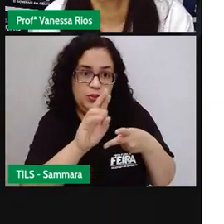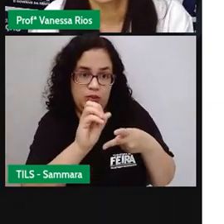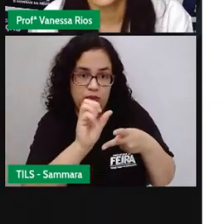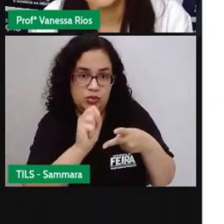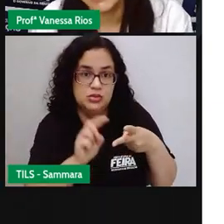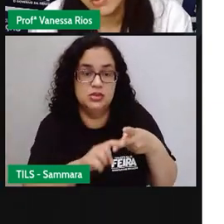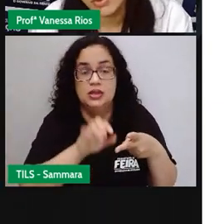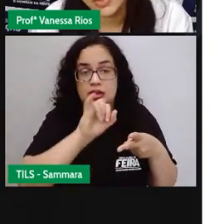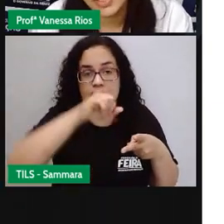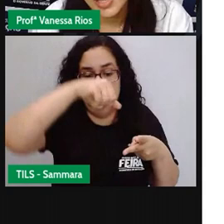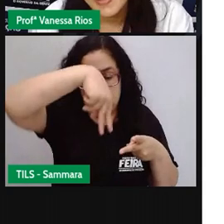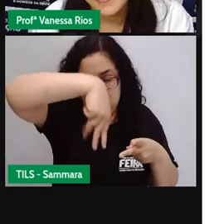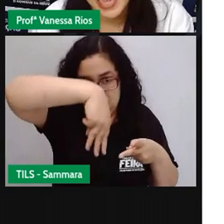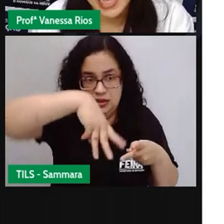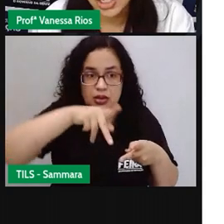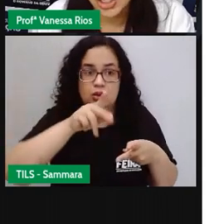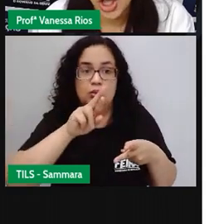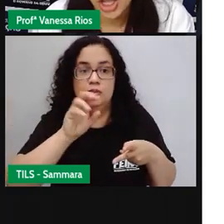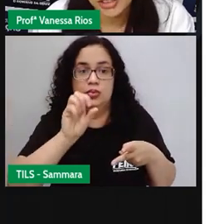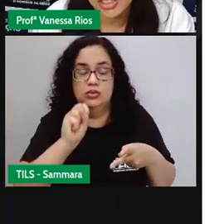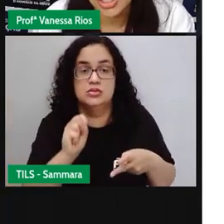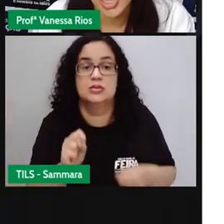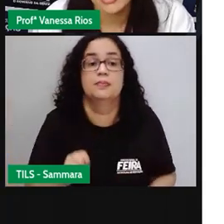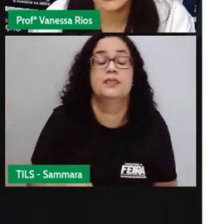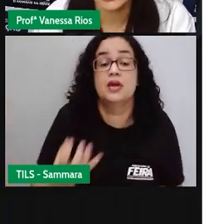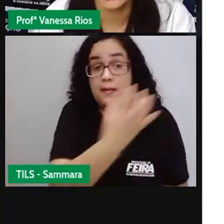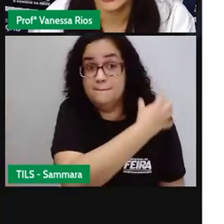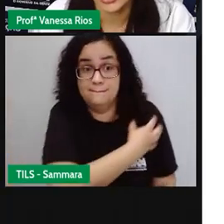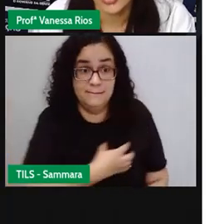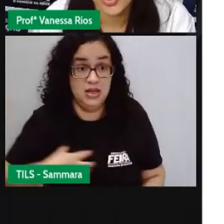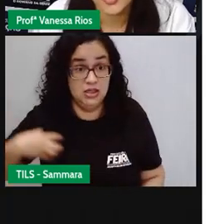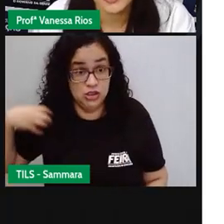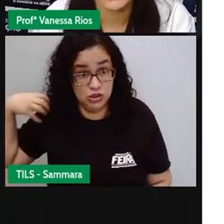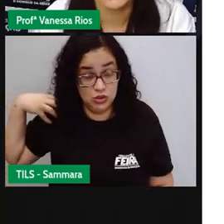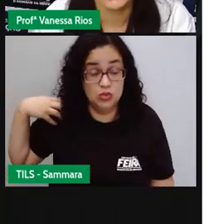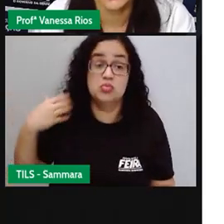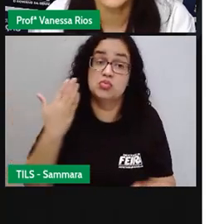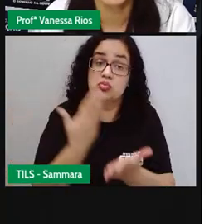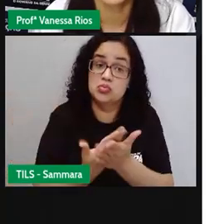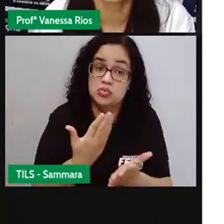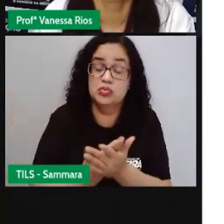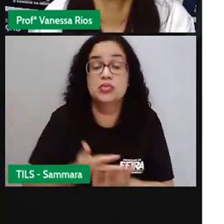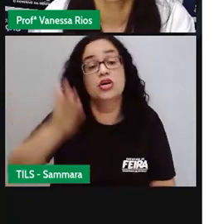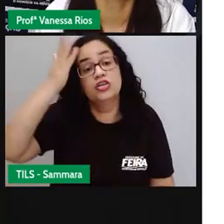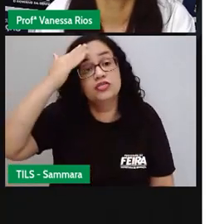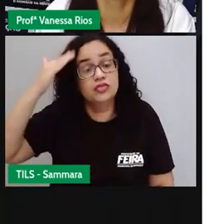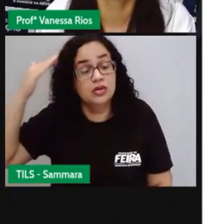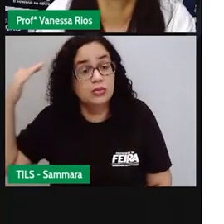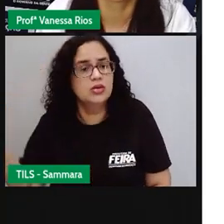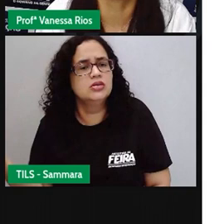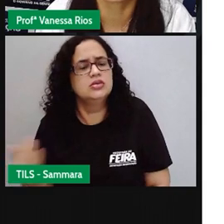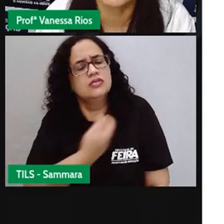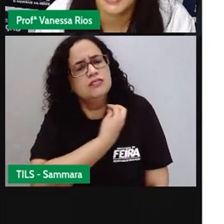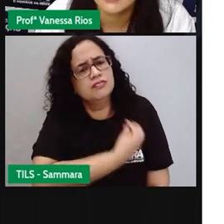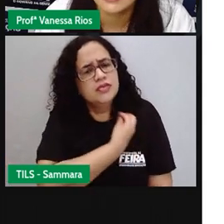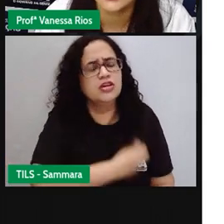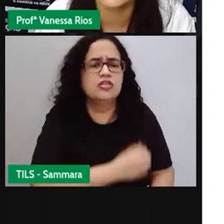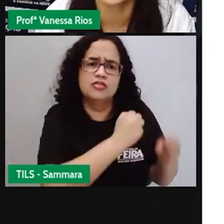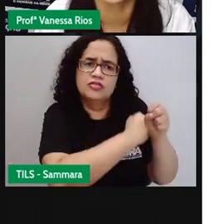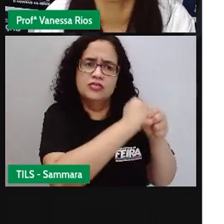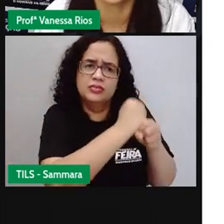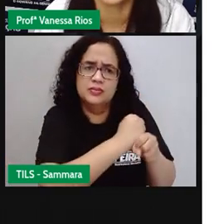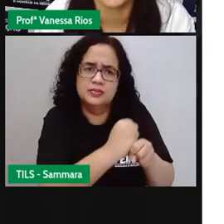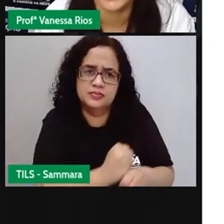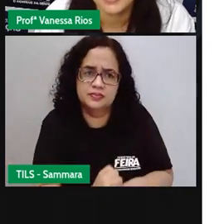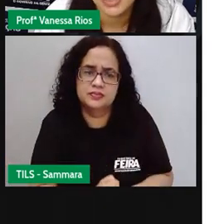governos impuros. para Aristóteles, né? Esse estudioso, esse filósofo aí que viveu há tanto tempo, mas